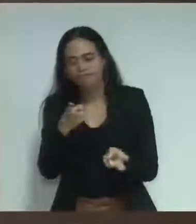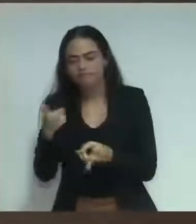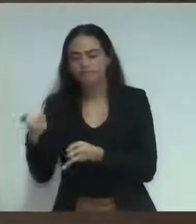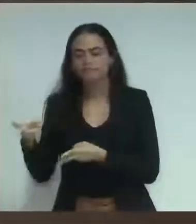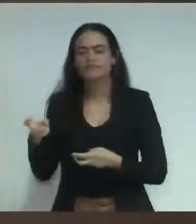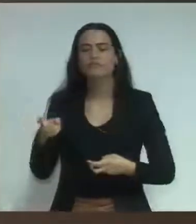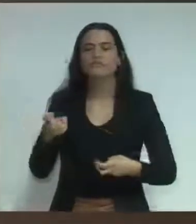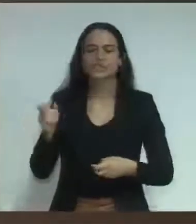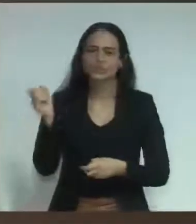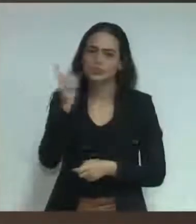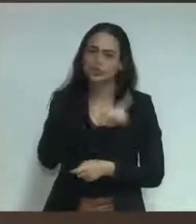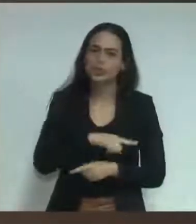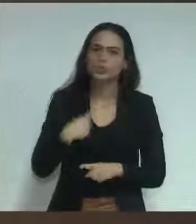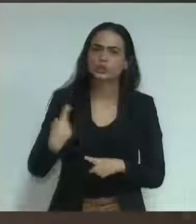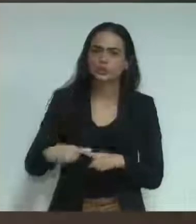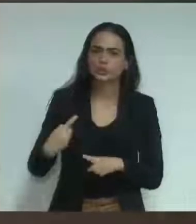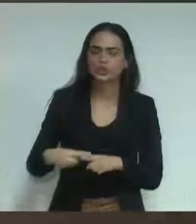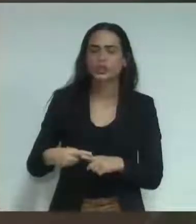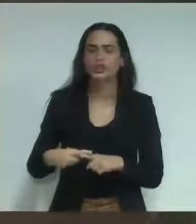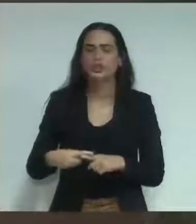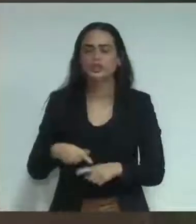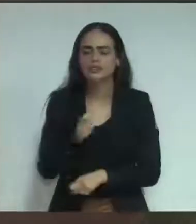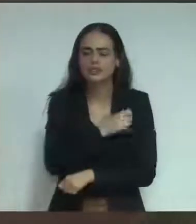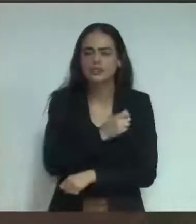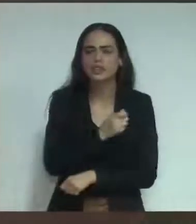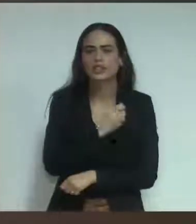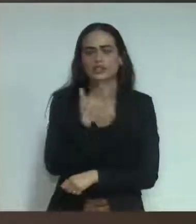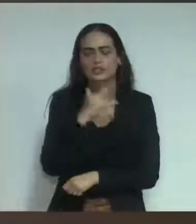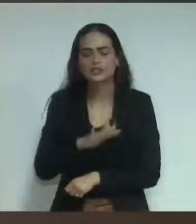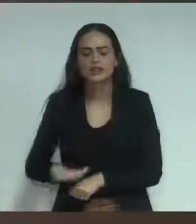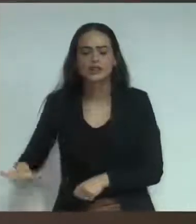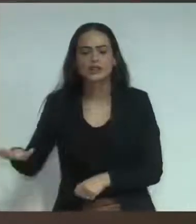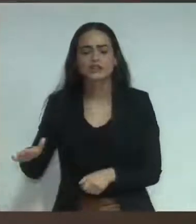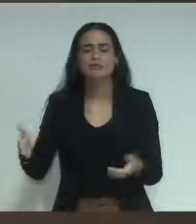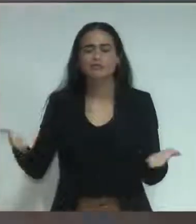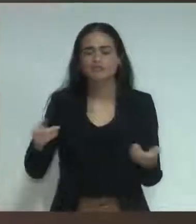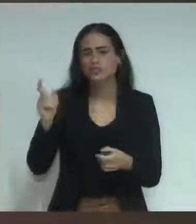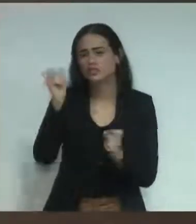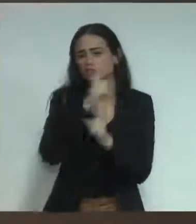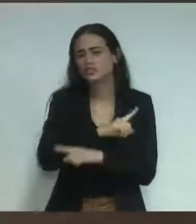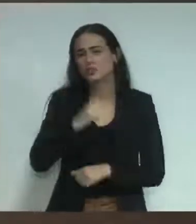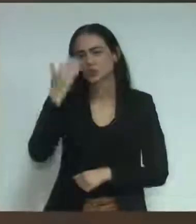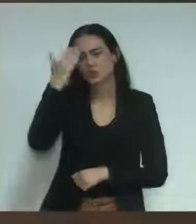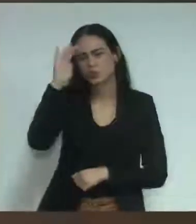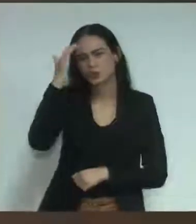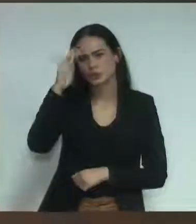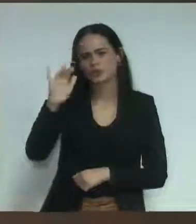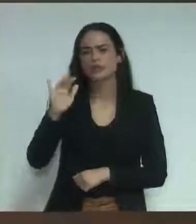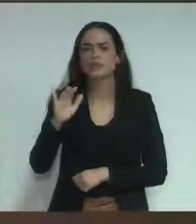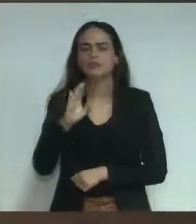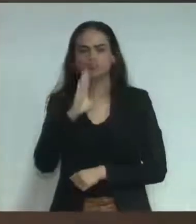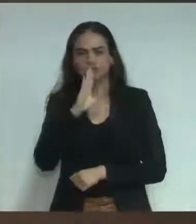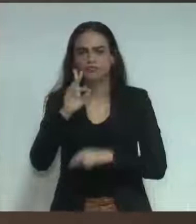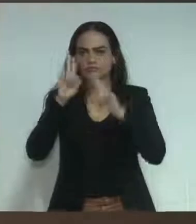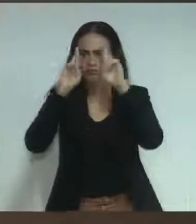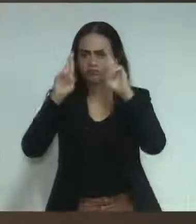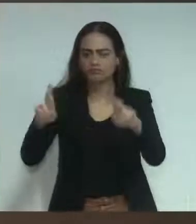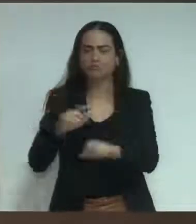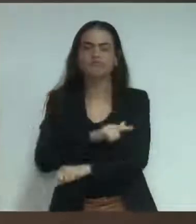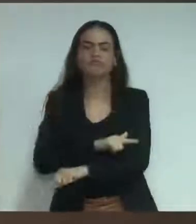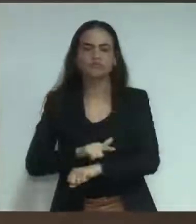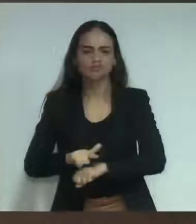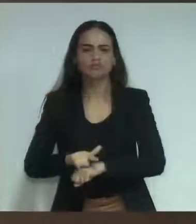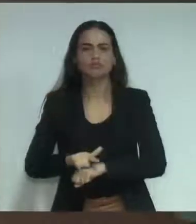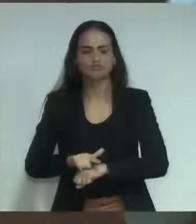atuais gerações não entenderem mais o que é disciplina, o que é respeito, o é